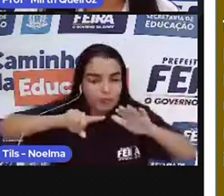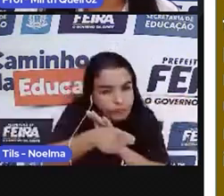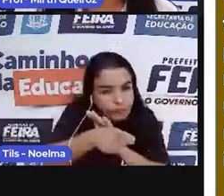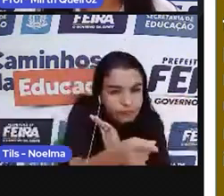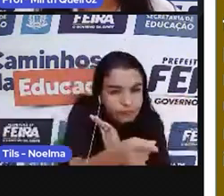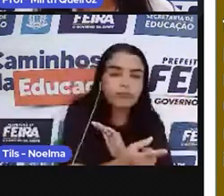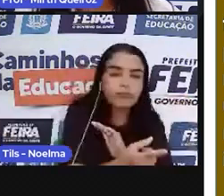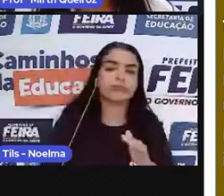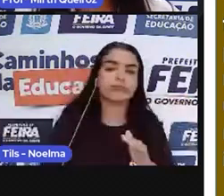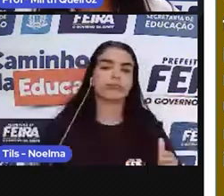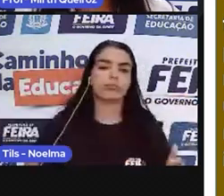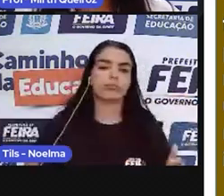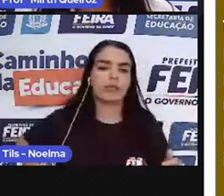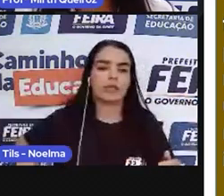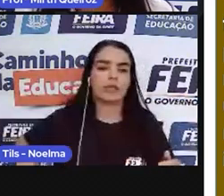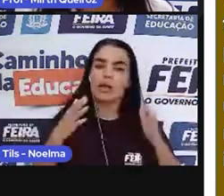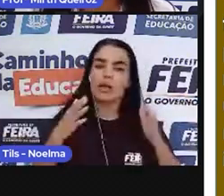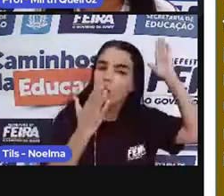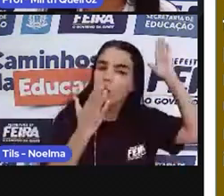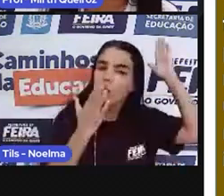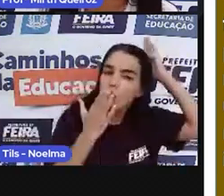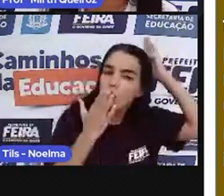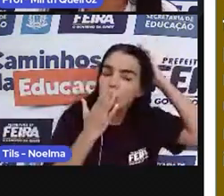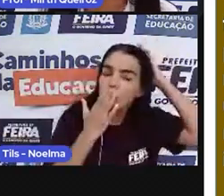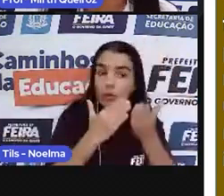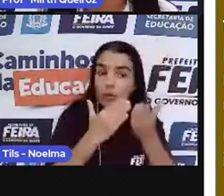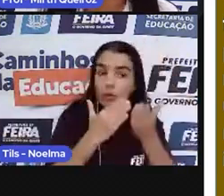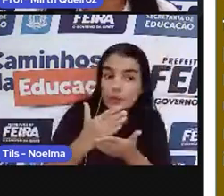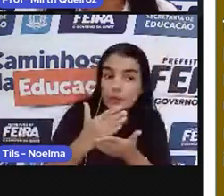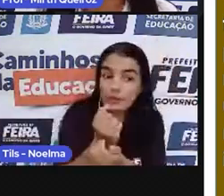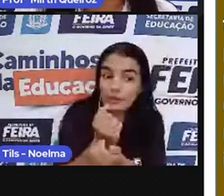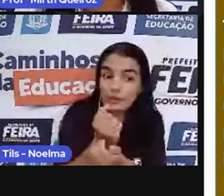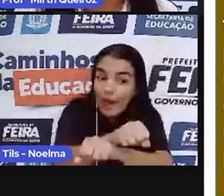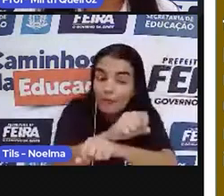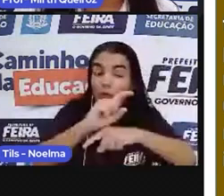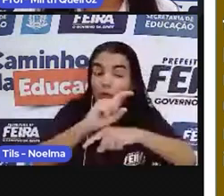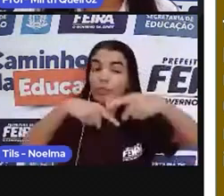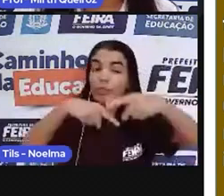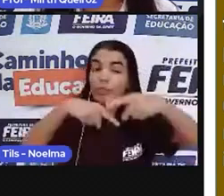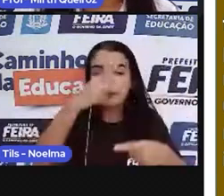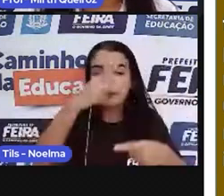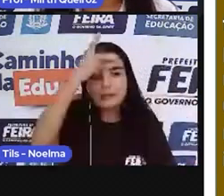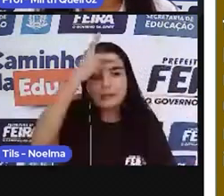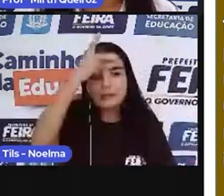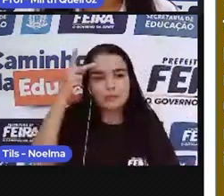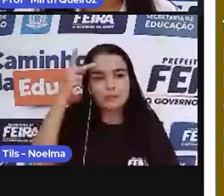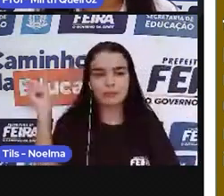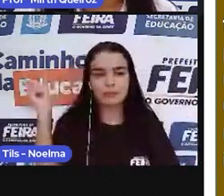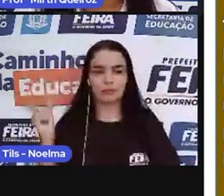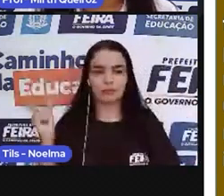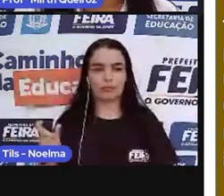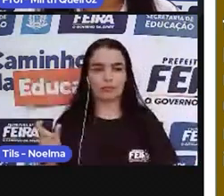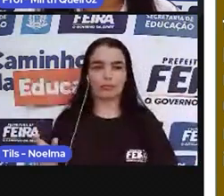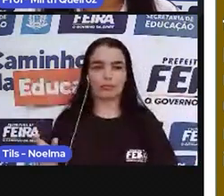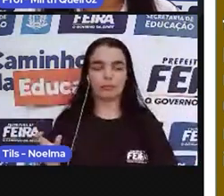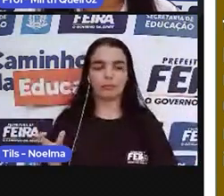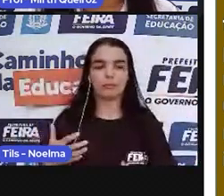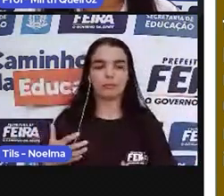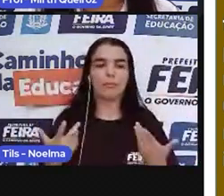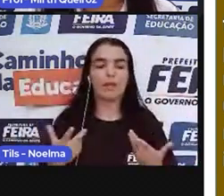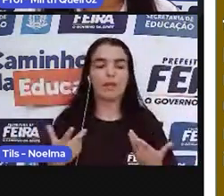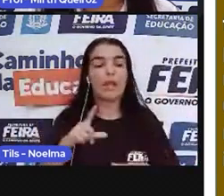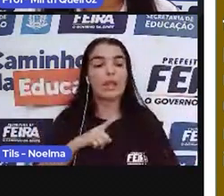né? Que foi indígena inicialmente e posteriormente africana, utilização da violência para conter